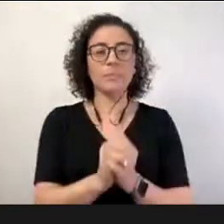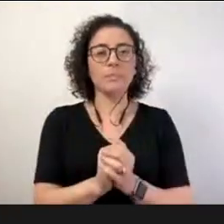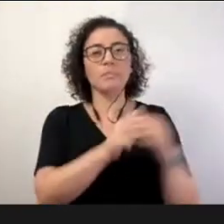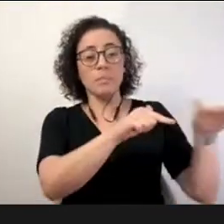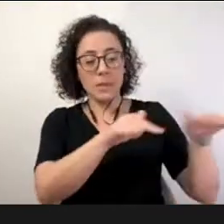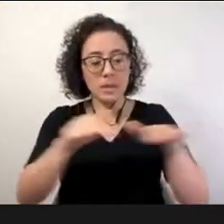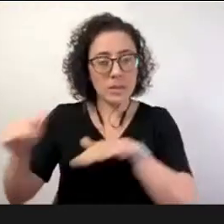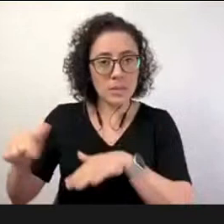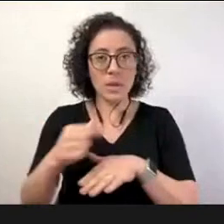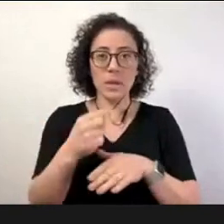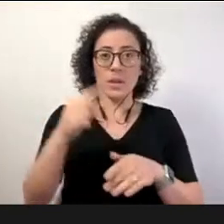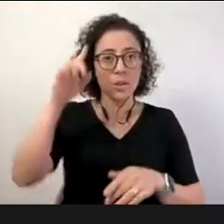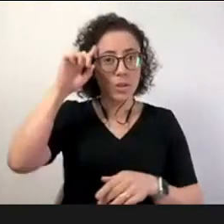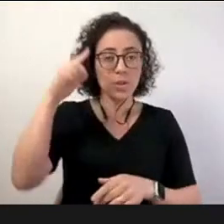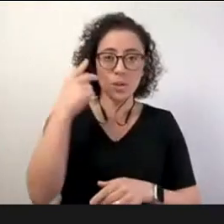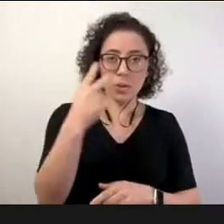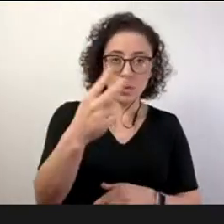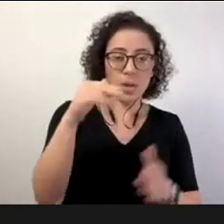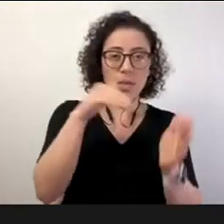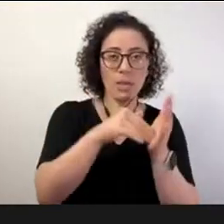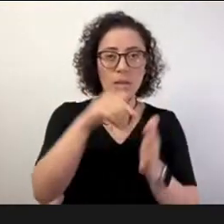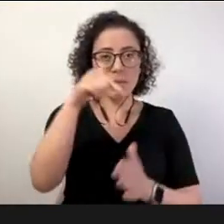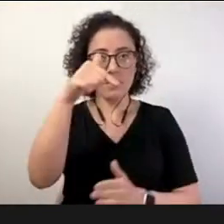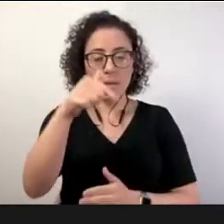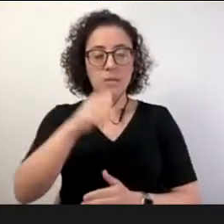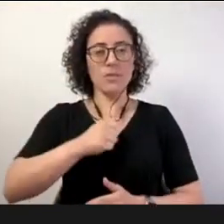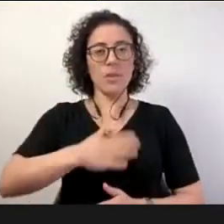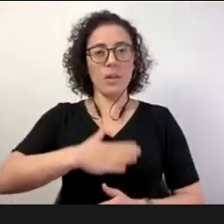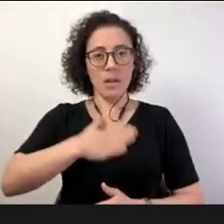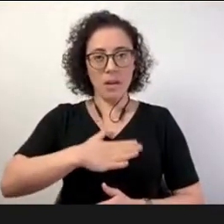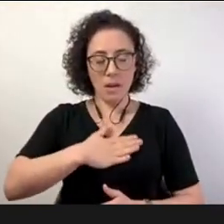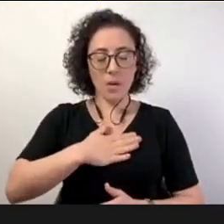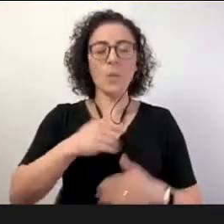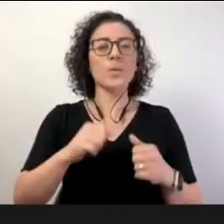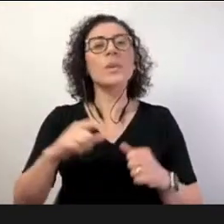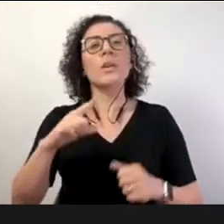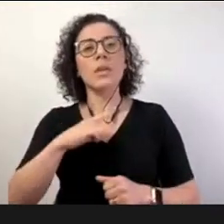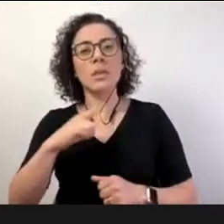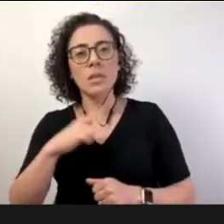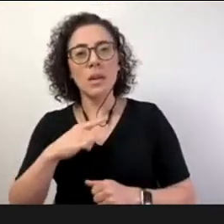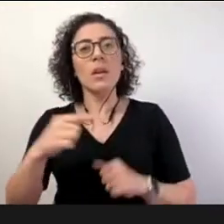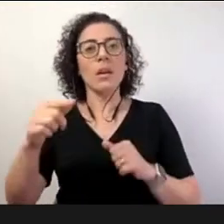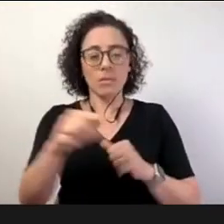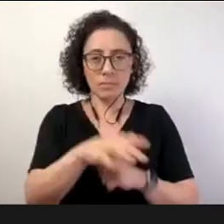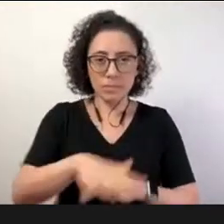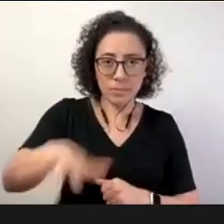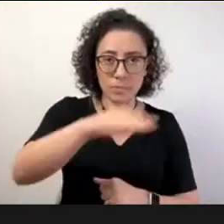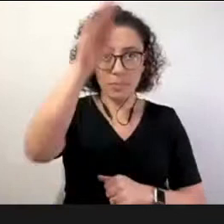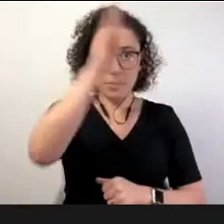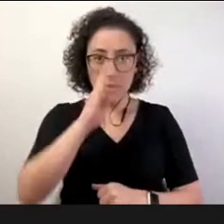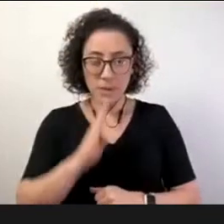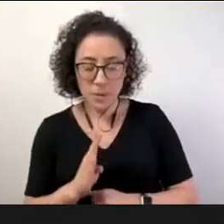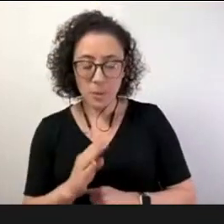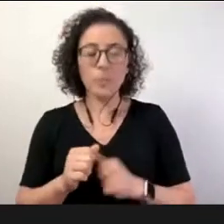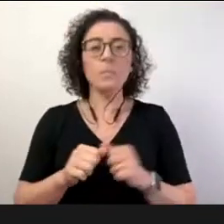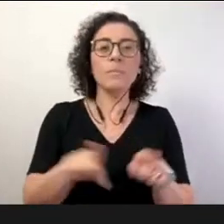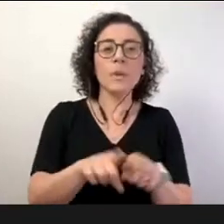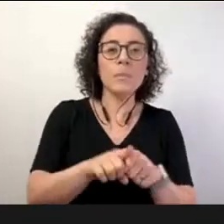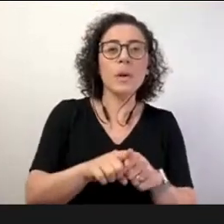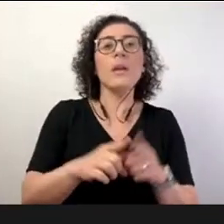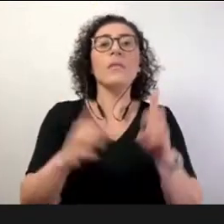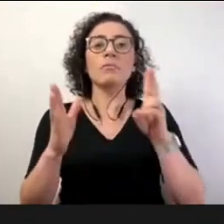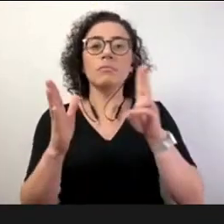E tem a participação de profissionais brasileiros, uma liderança indígena, um superintendente